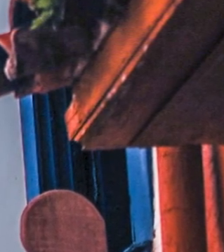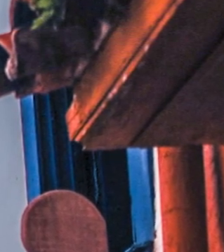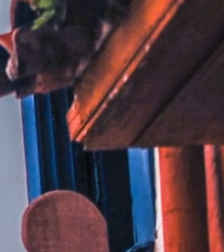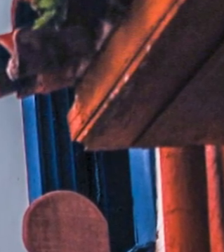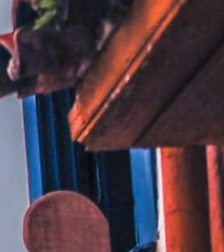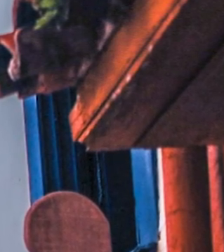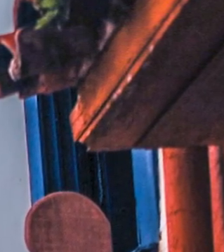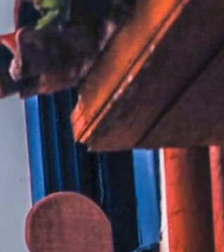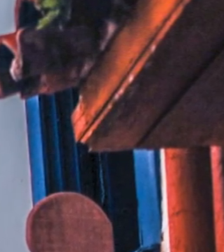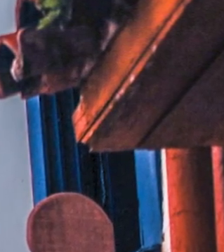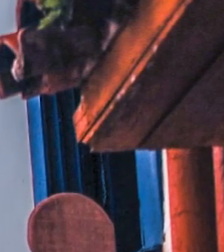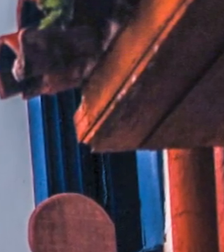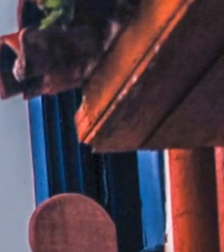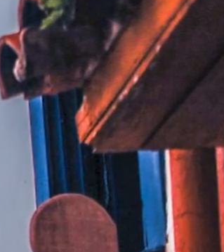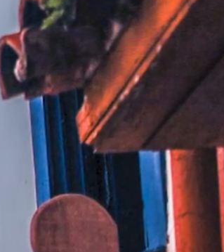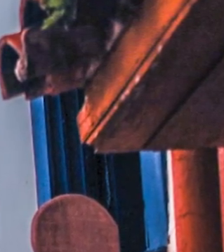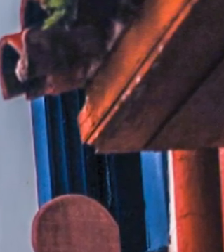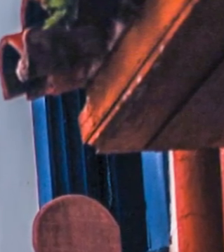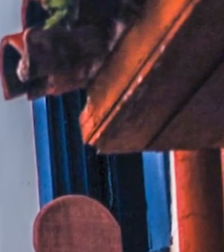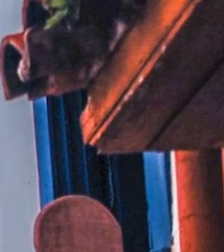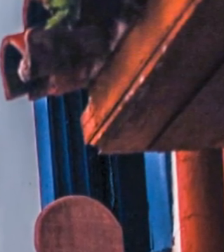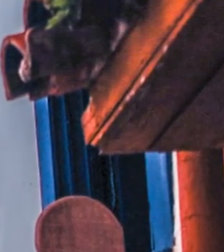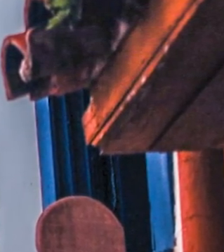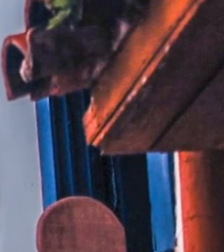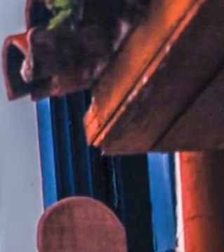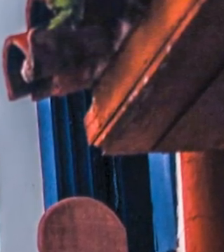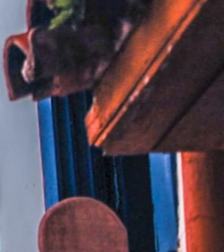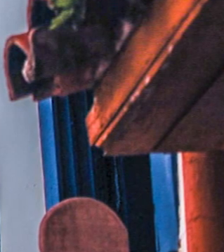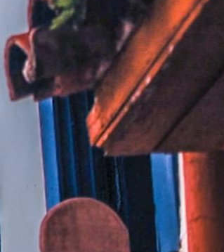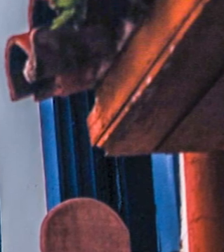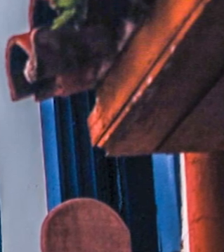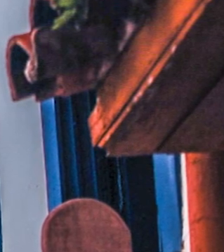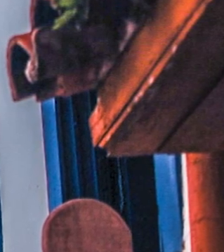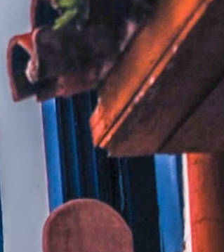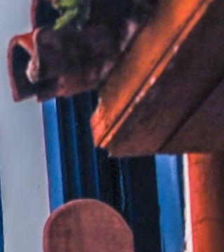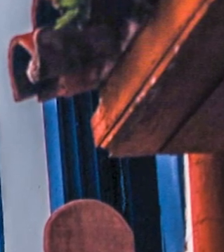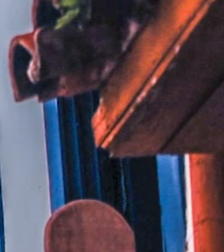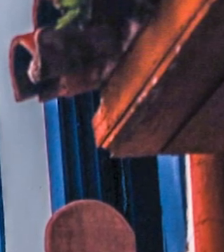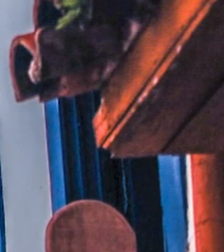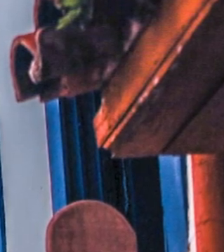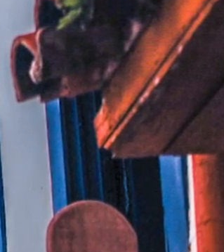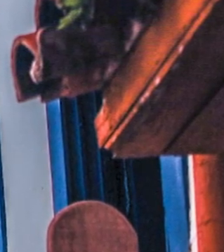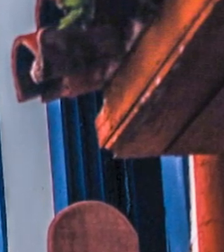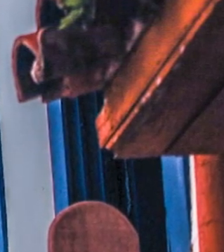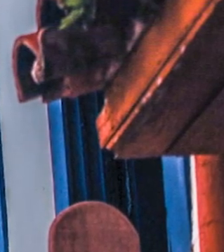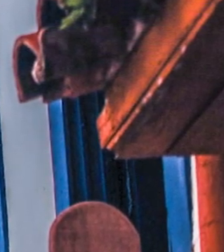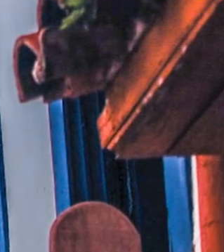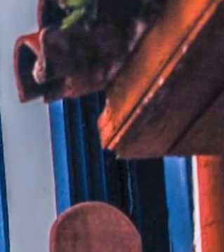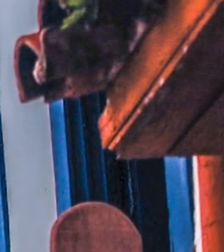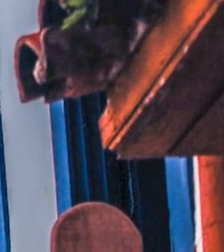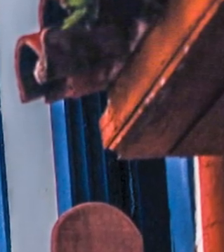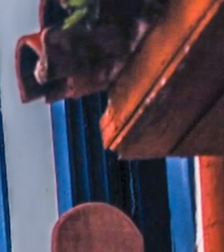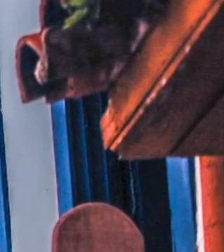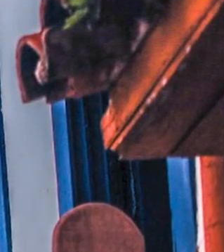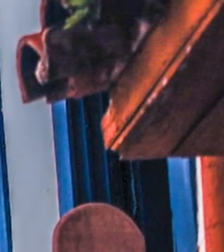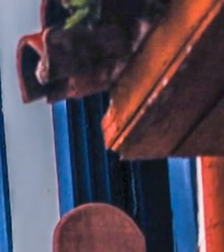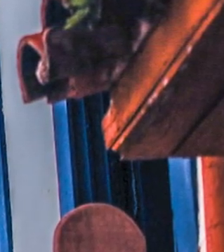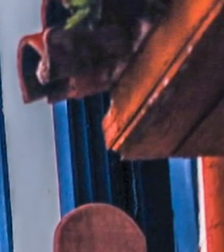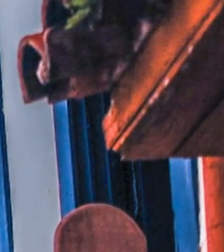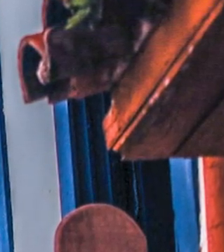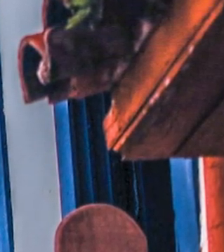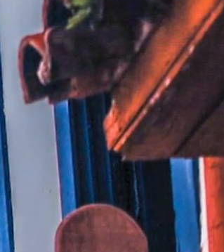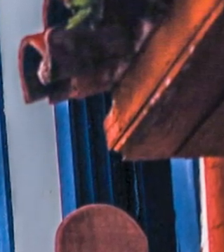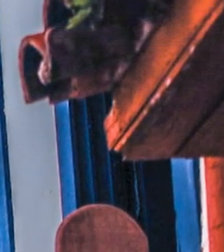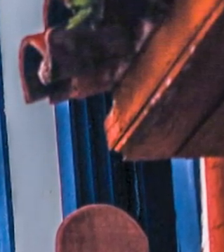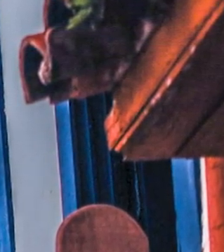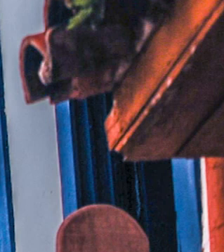uma janela redonda com esculturas embaixo e janelas retangulares nas laterais Descendo há uma porta de duas folhas A igreja também